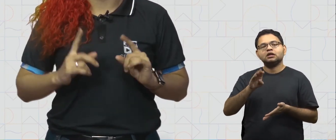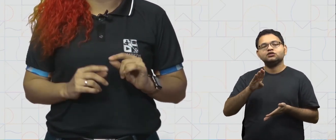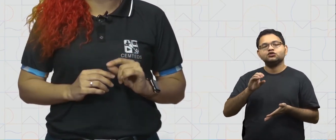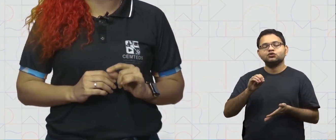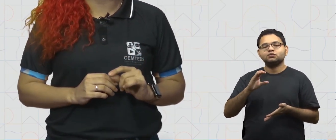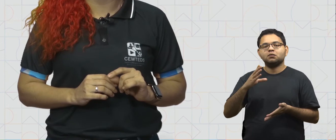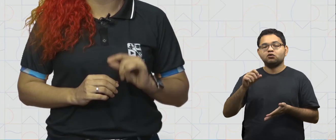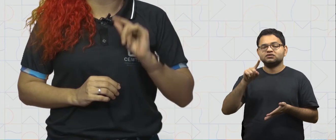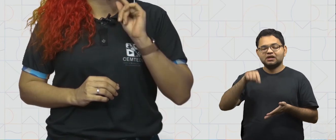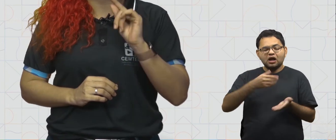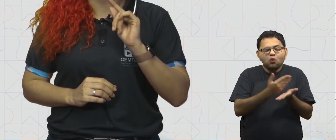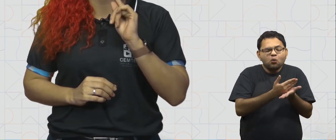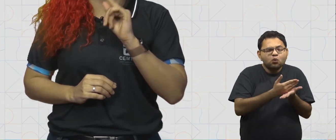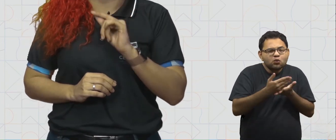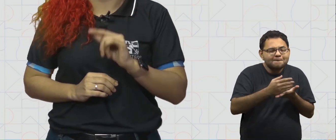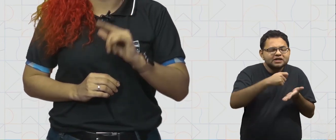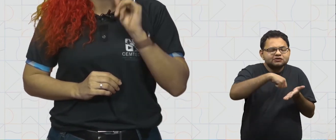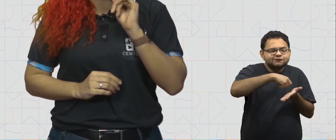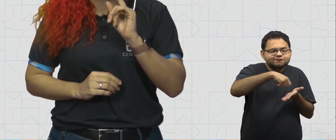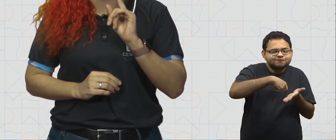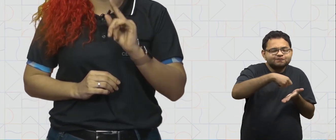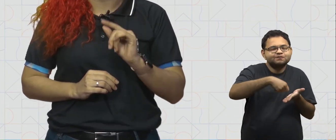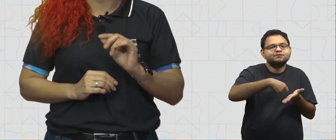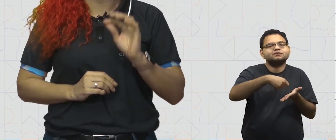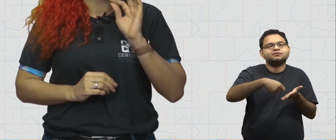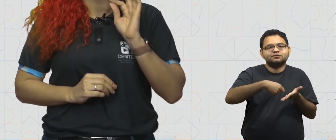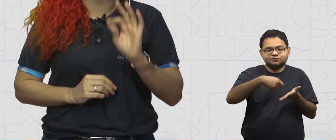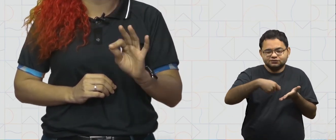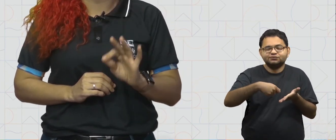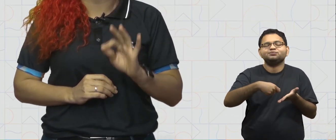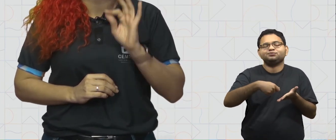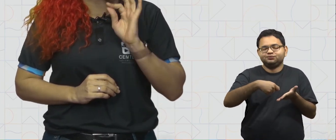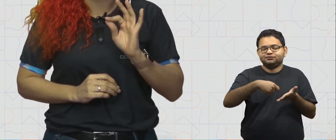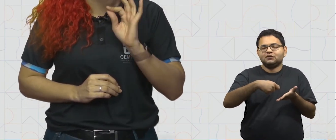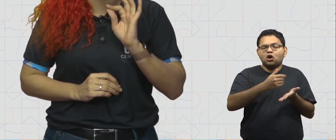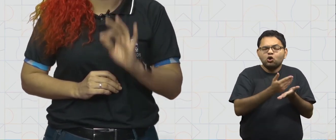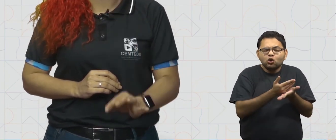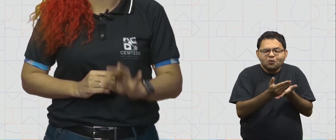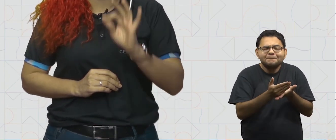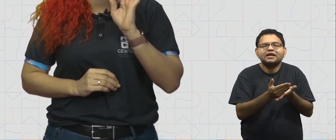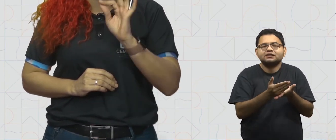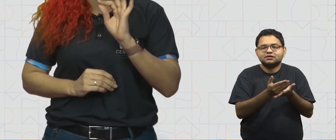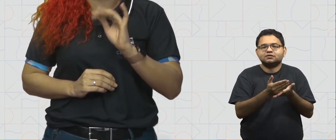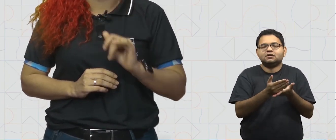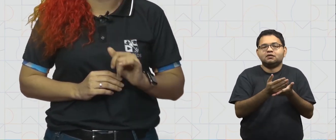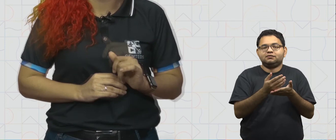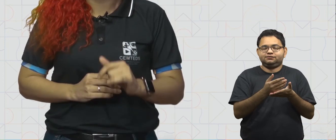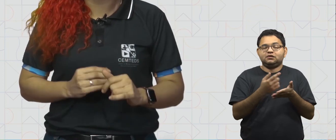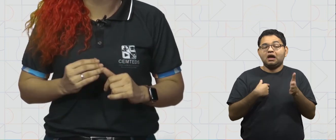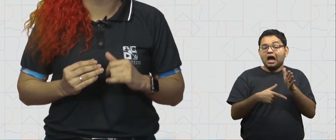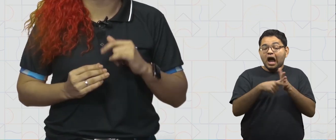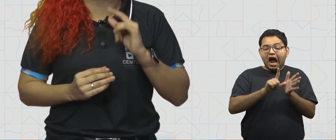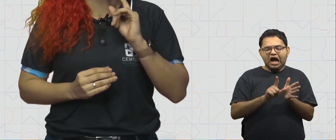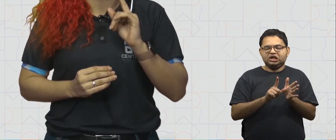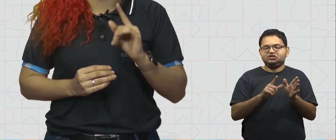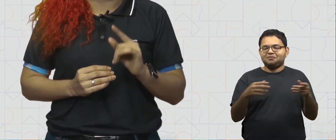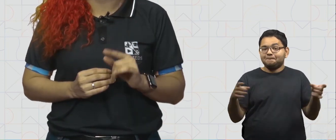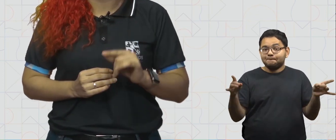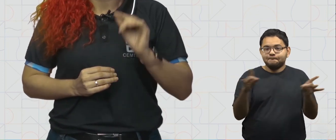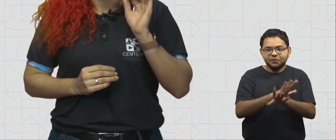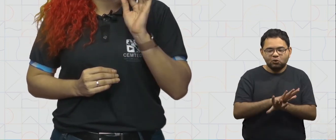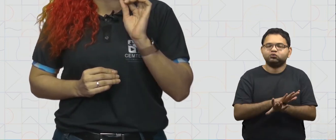O esboço são os primeiros traços e rabiscos que surgem bem no início de criações. Antes de